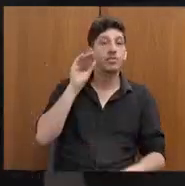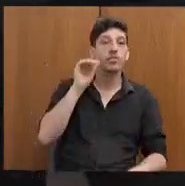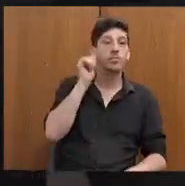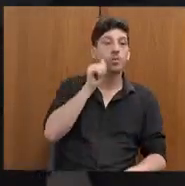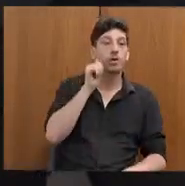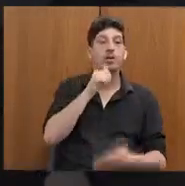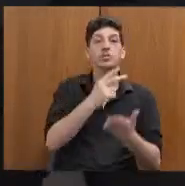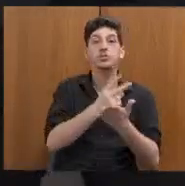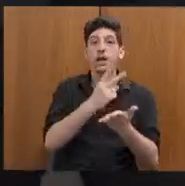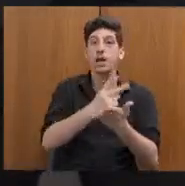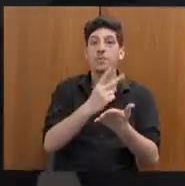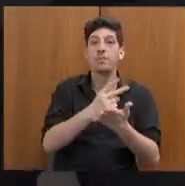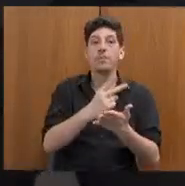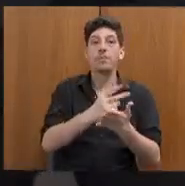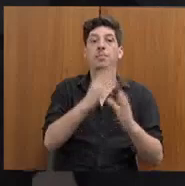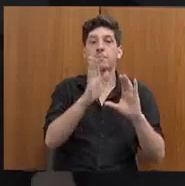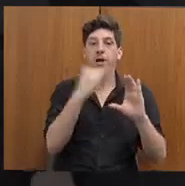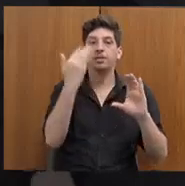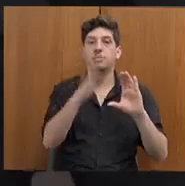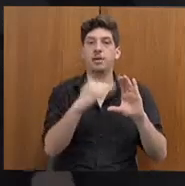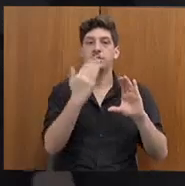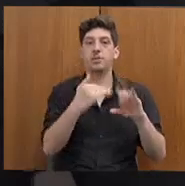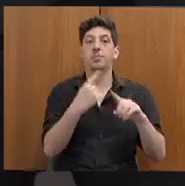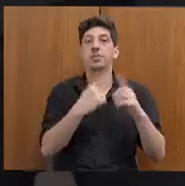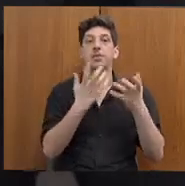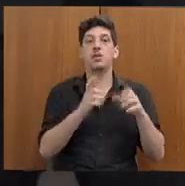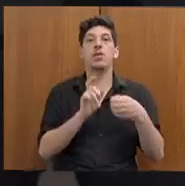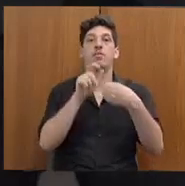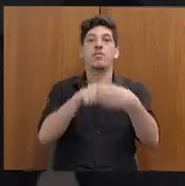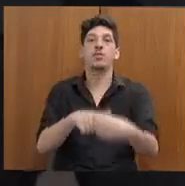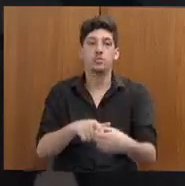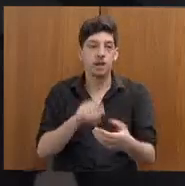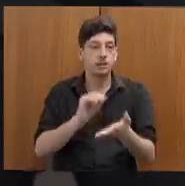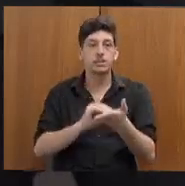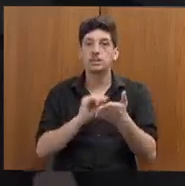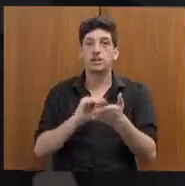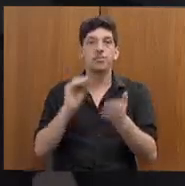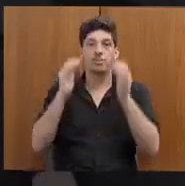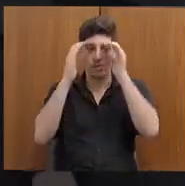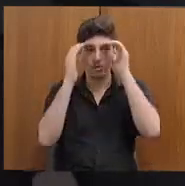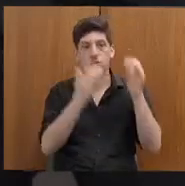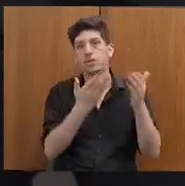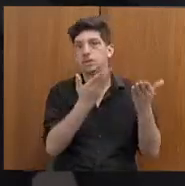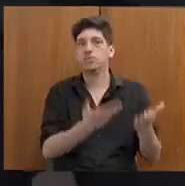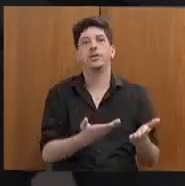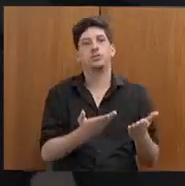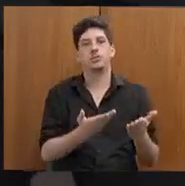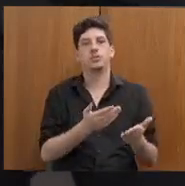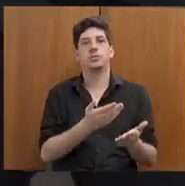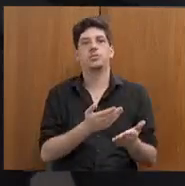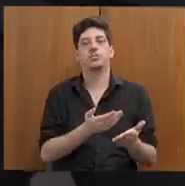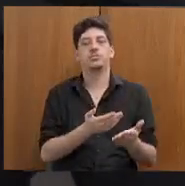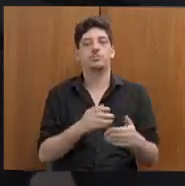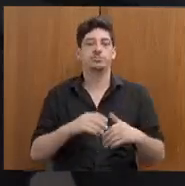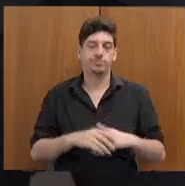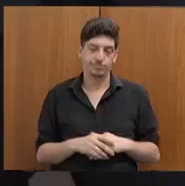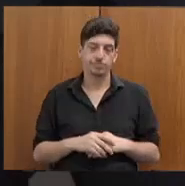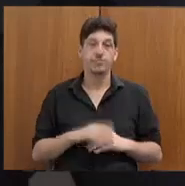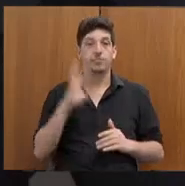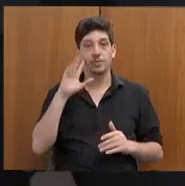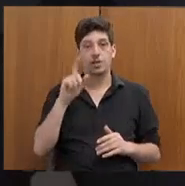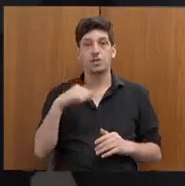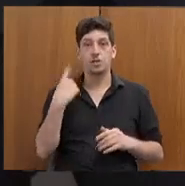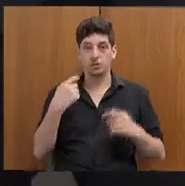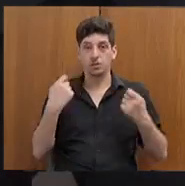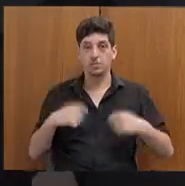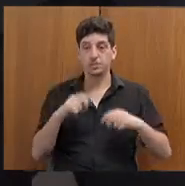comigo, que ela não quer voltar lá de jeito nenhum, que ela nunca foi desrespeitada assim na vida dela. Então, eu acho que a gente precisa sentar